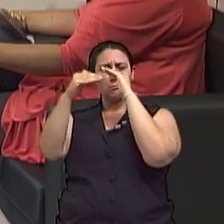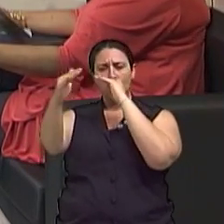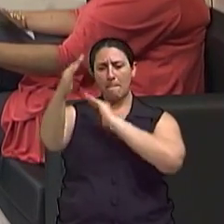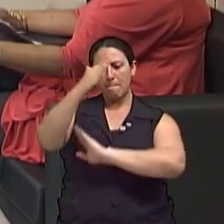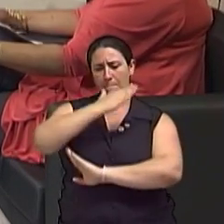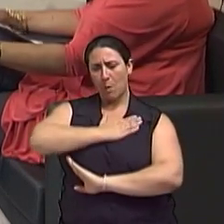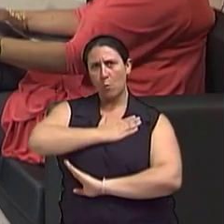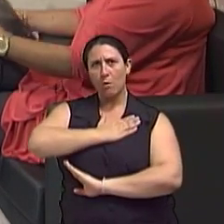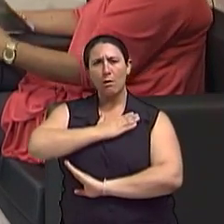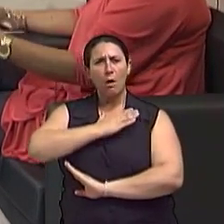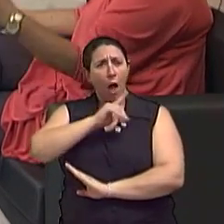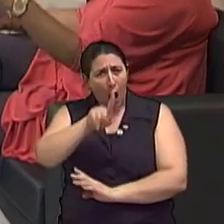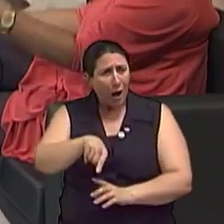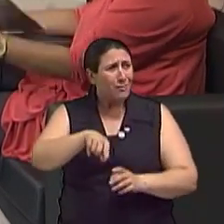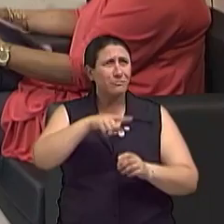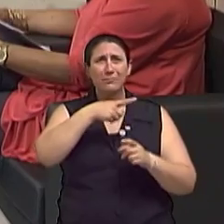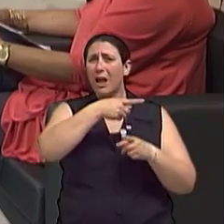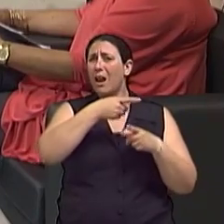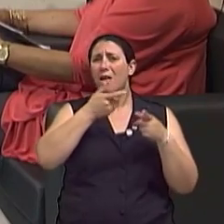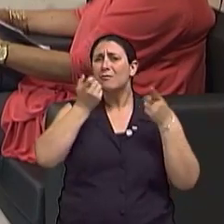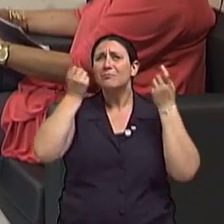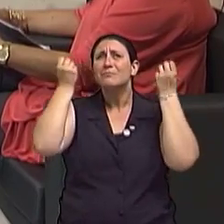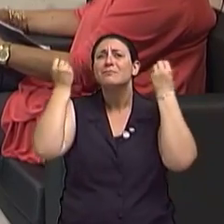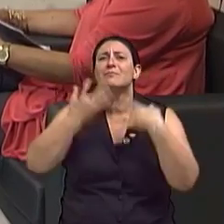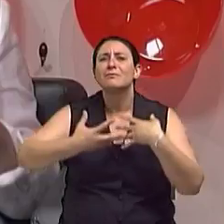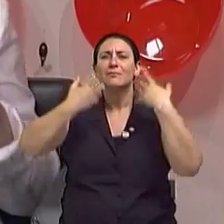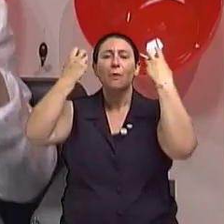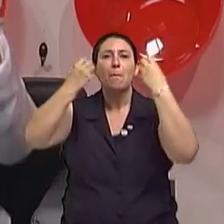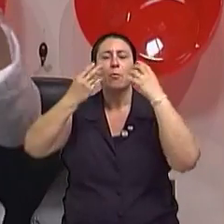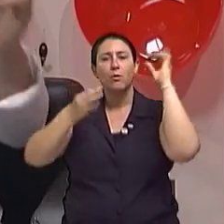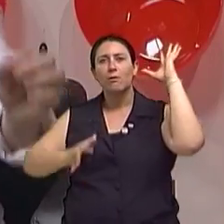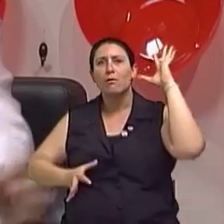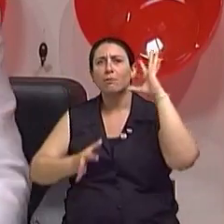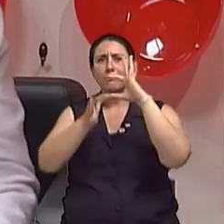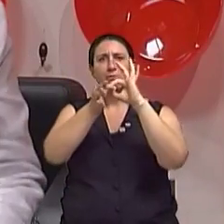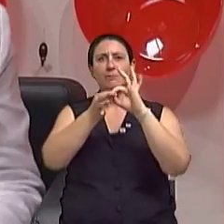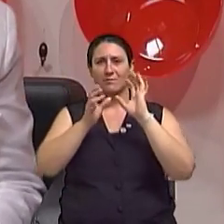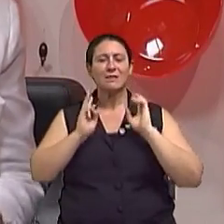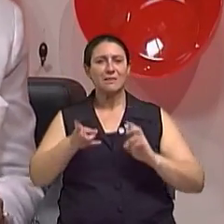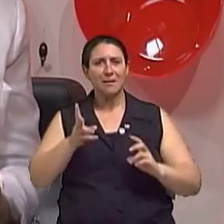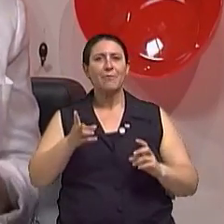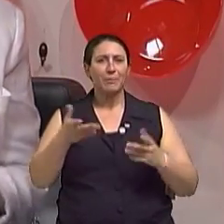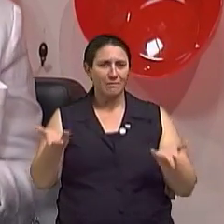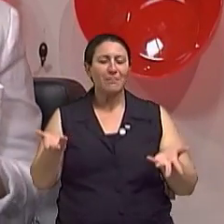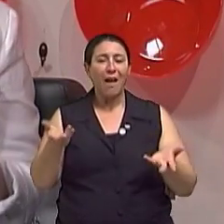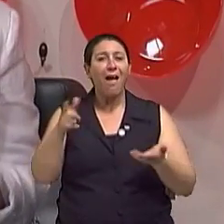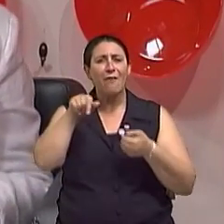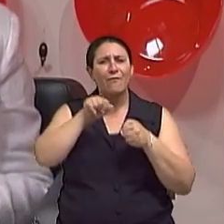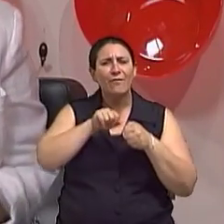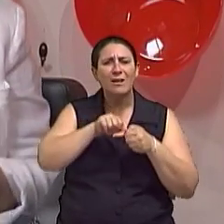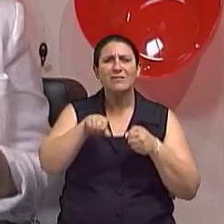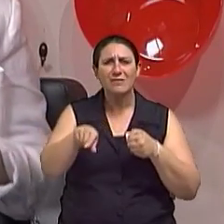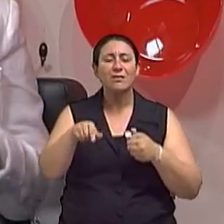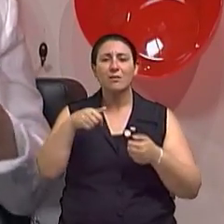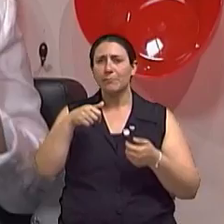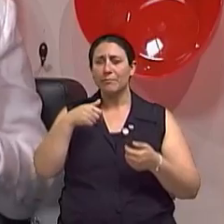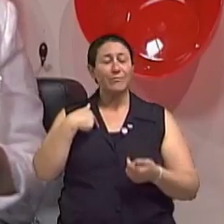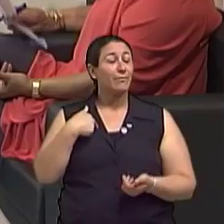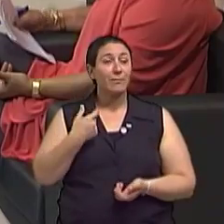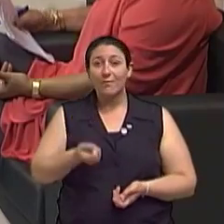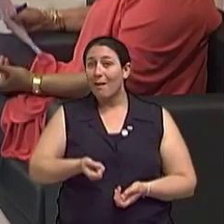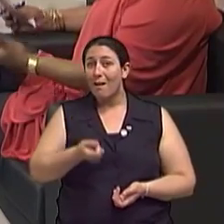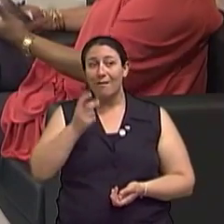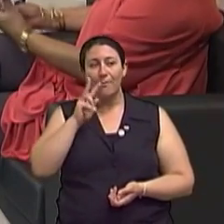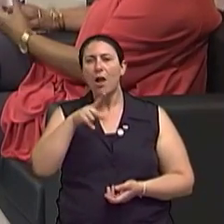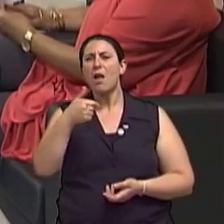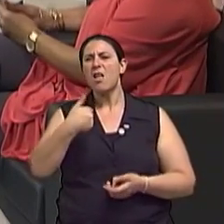de como é que eu vou me libertar. Então, quem leu a Virginia Woolf vai escrever como Aquela angústia de o que é que eu faço? Eu tendo